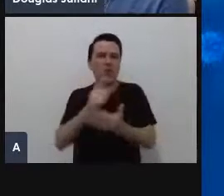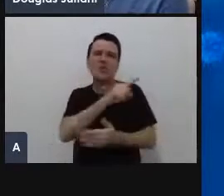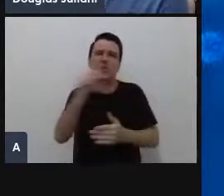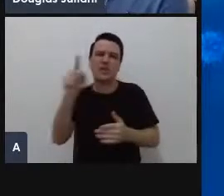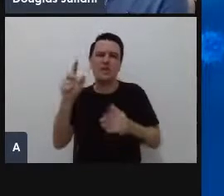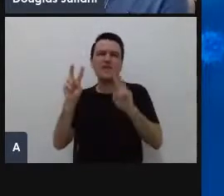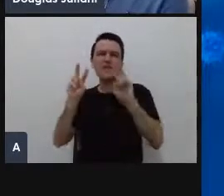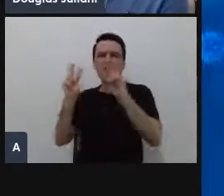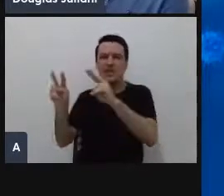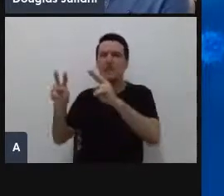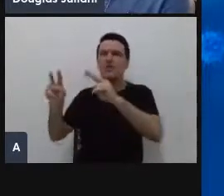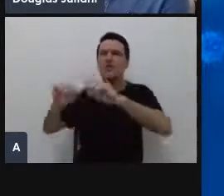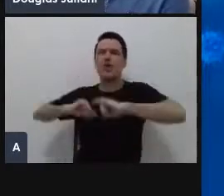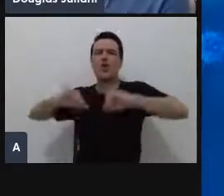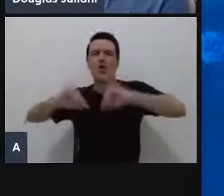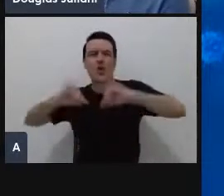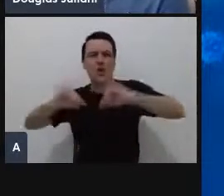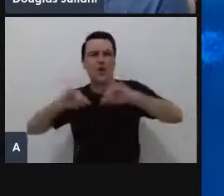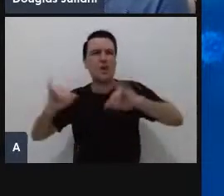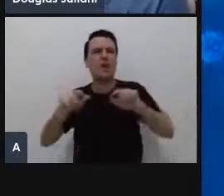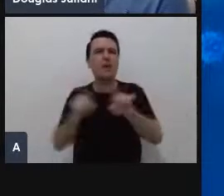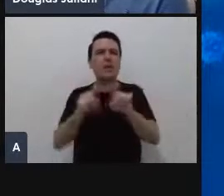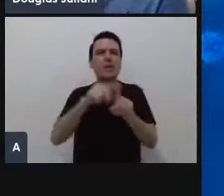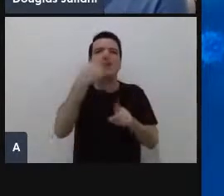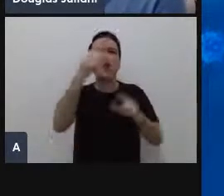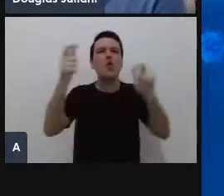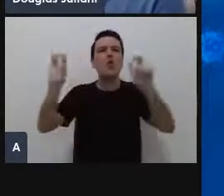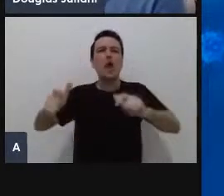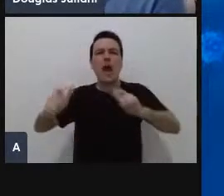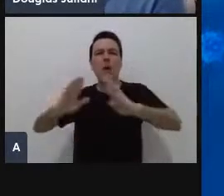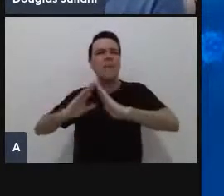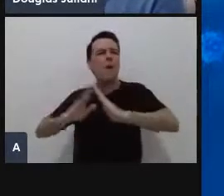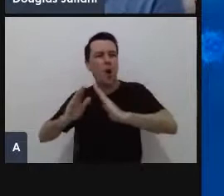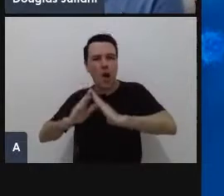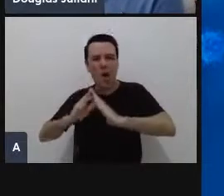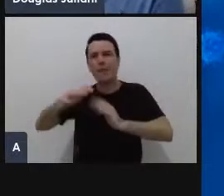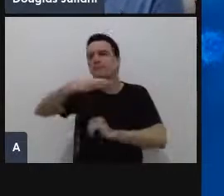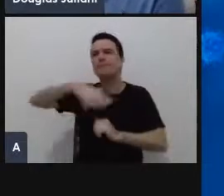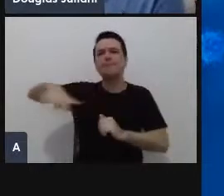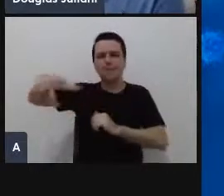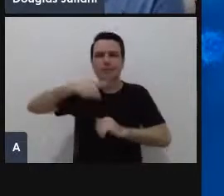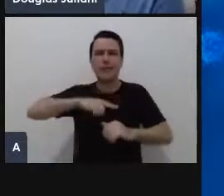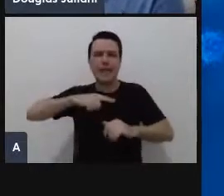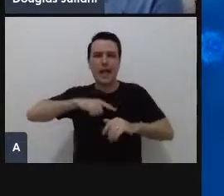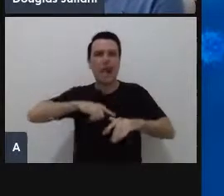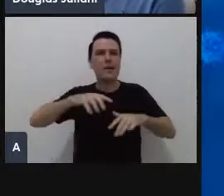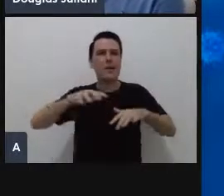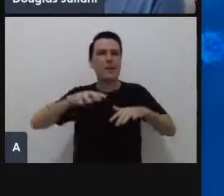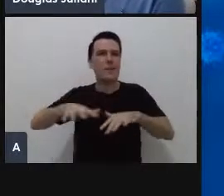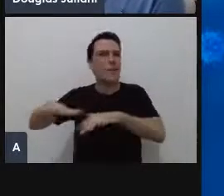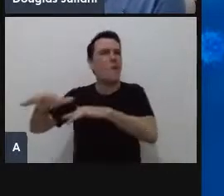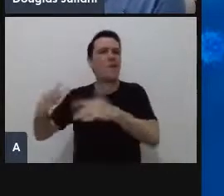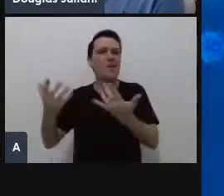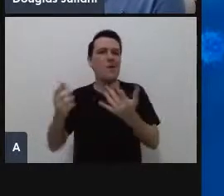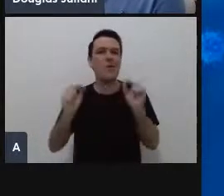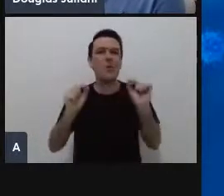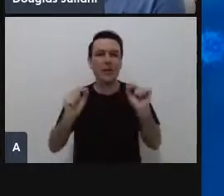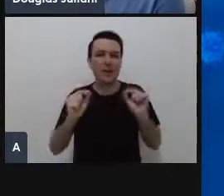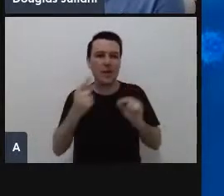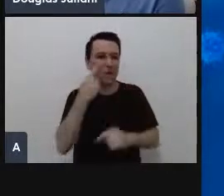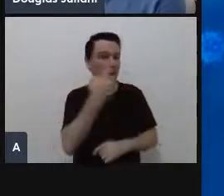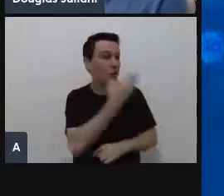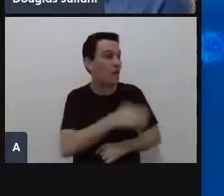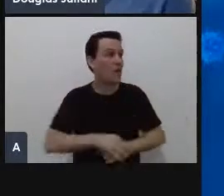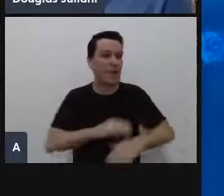acompanharam ainda as localidades, no território de vocês, com certeza uma mobilização, como já falado aqui. IFSC, UFSC,